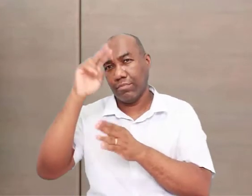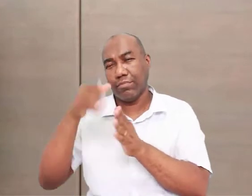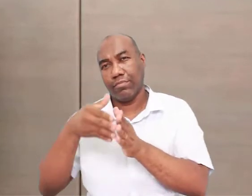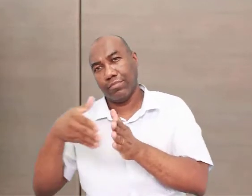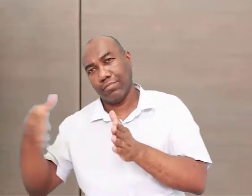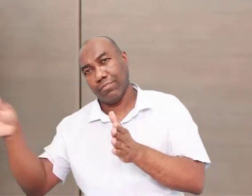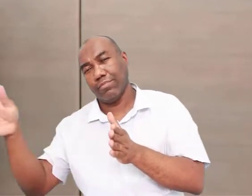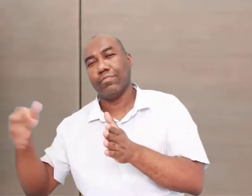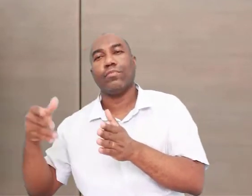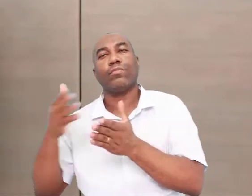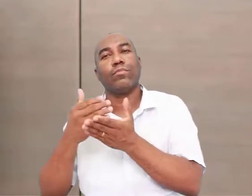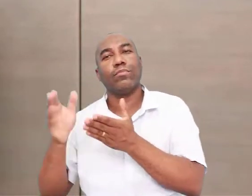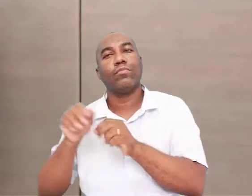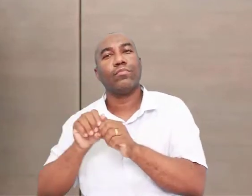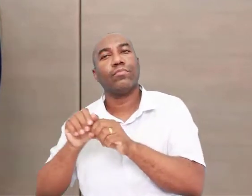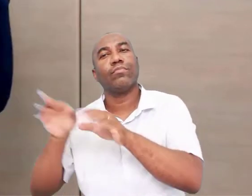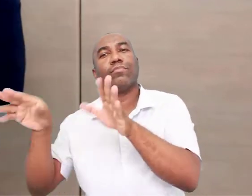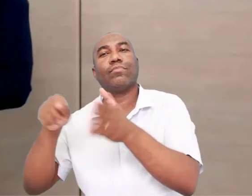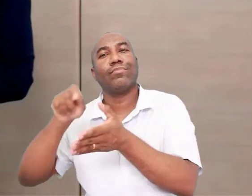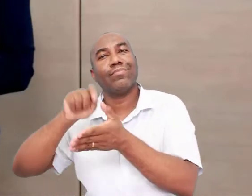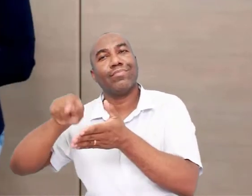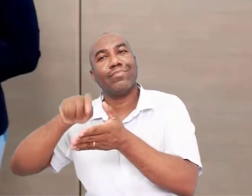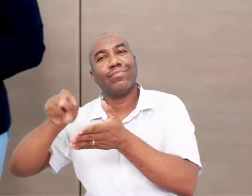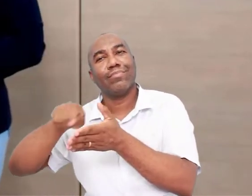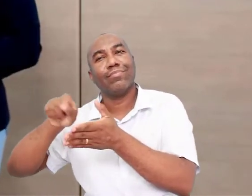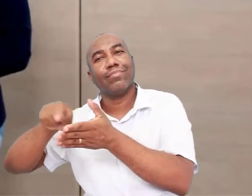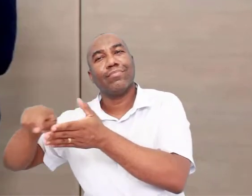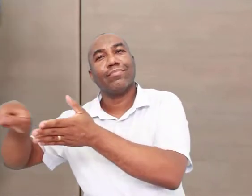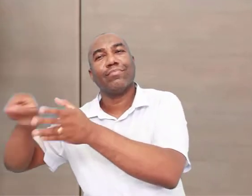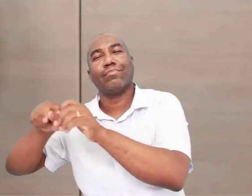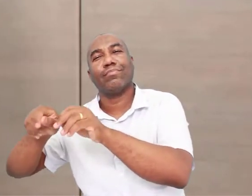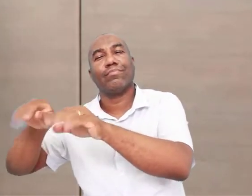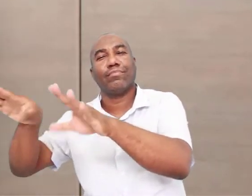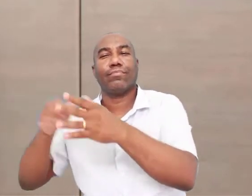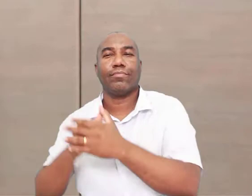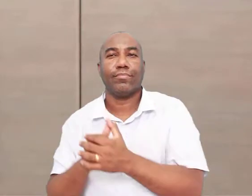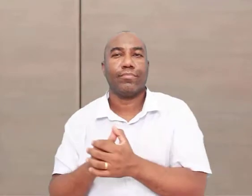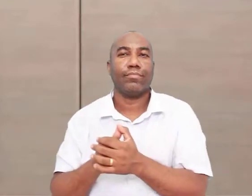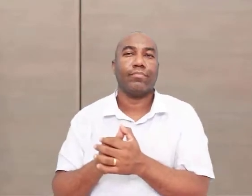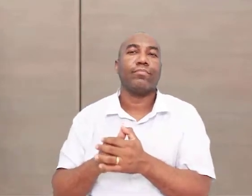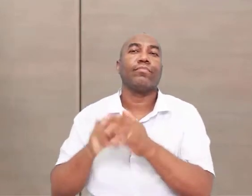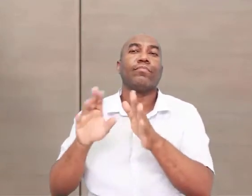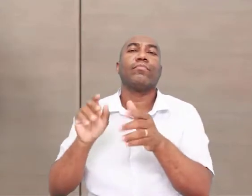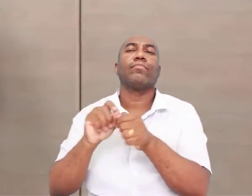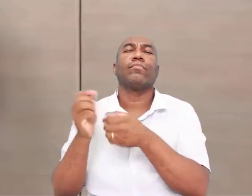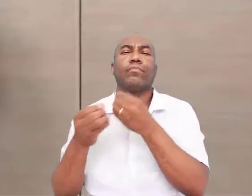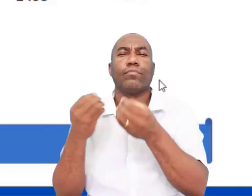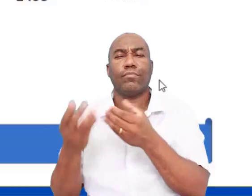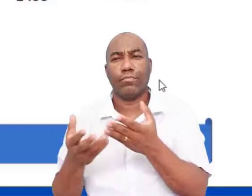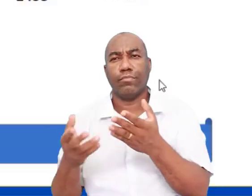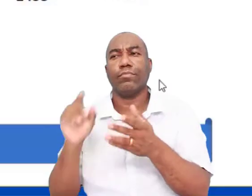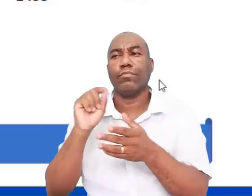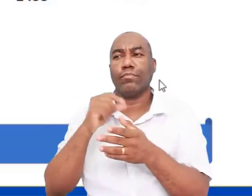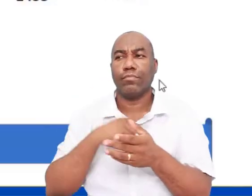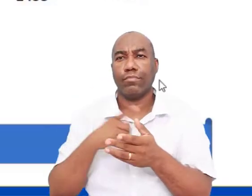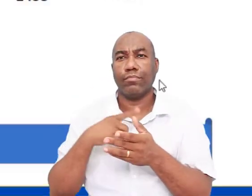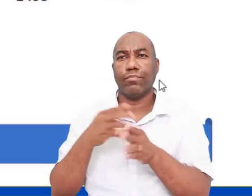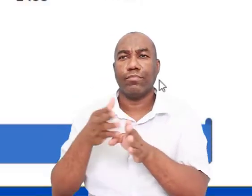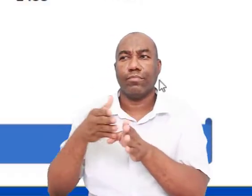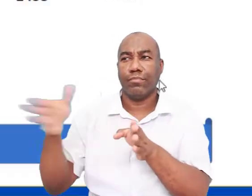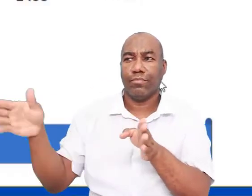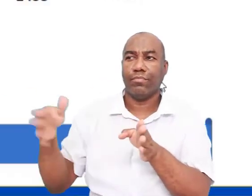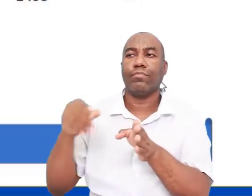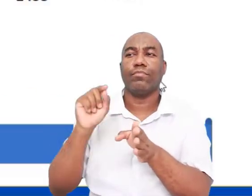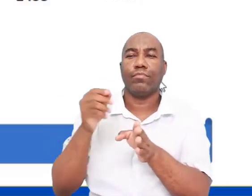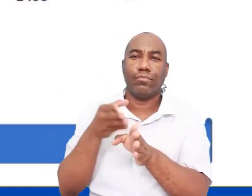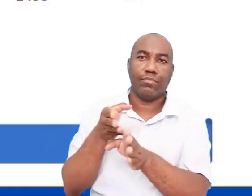viu isso também na aula passada, que eu mostrei na linha do tempo pra vocês. Então, essa linha do tempo, nós chamamos de processo histórico. Então,